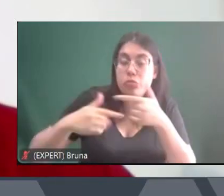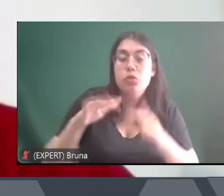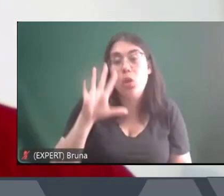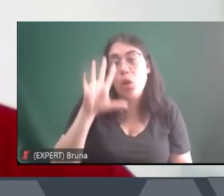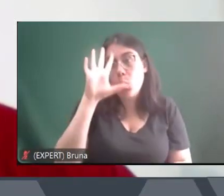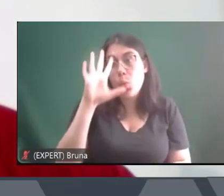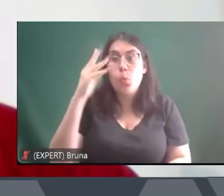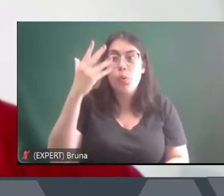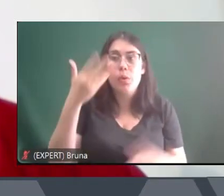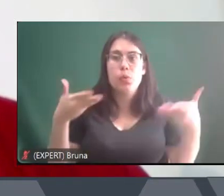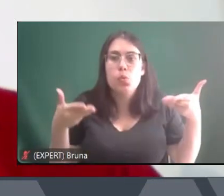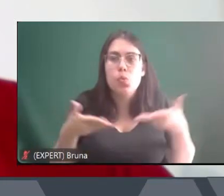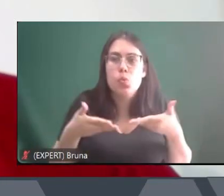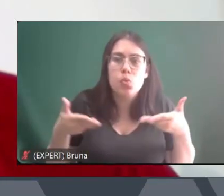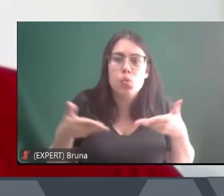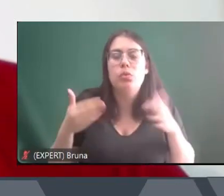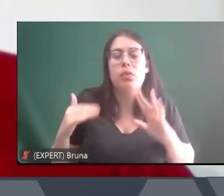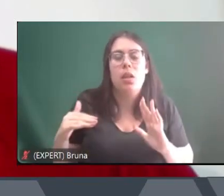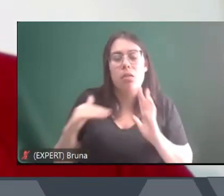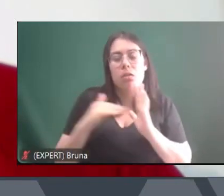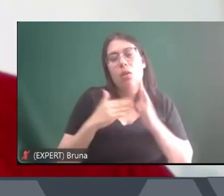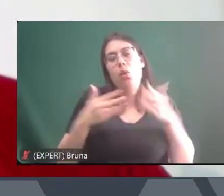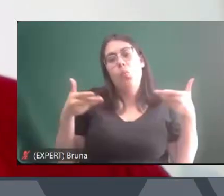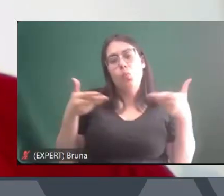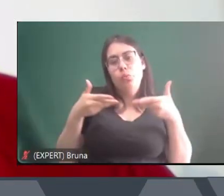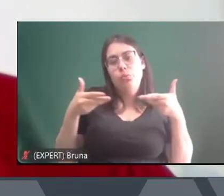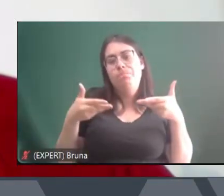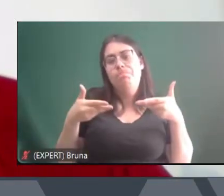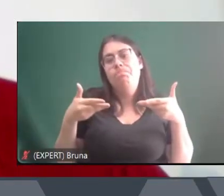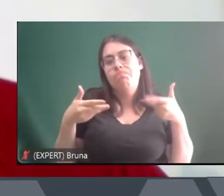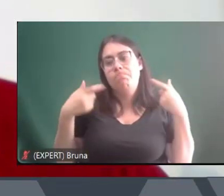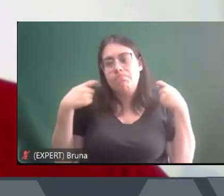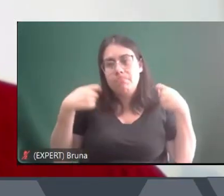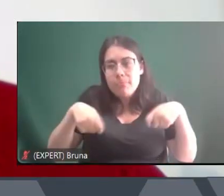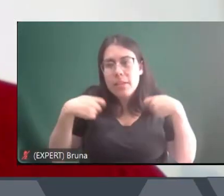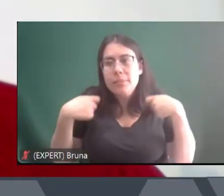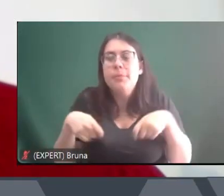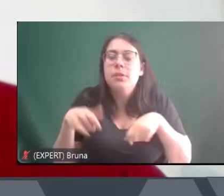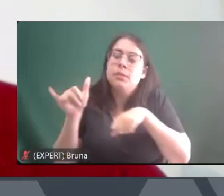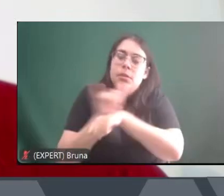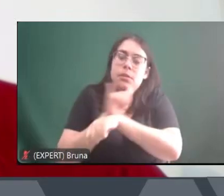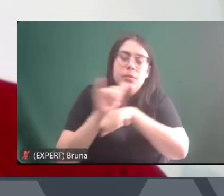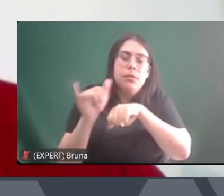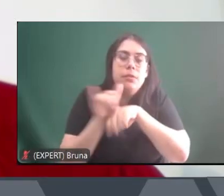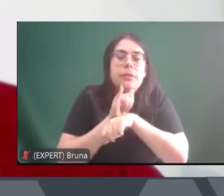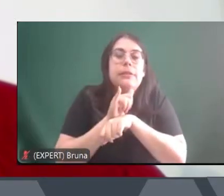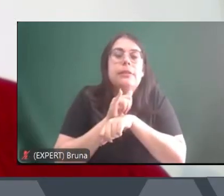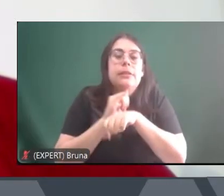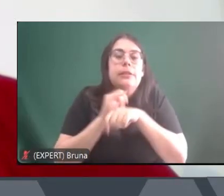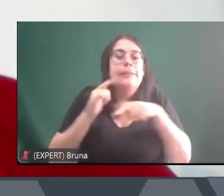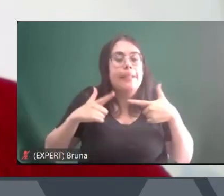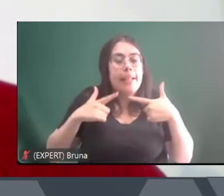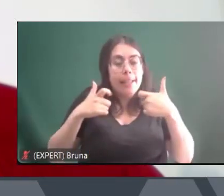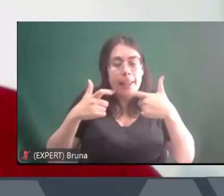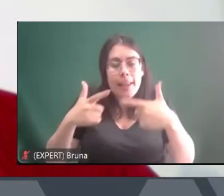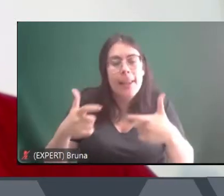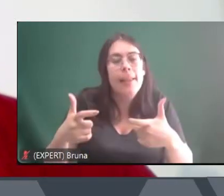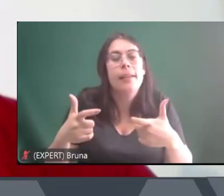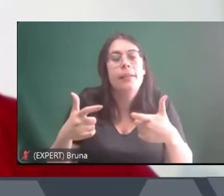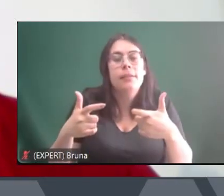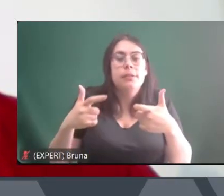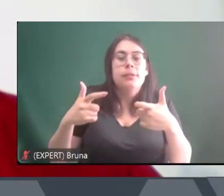gente hoje até os dias de hoje ainda precisa lidar essa herança da guerra essa herança do